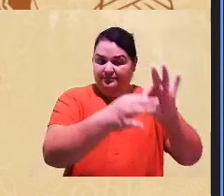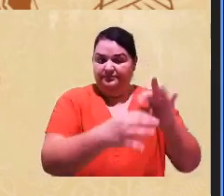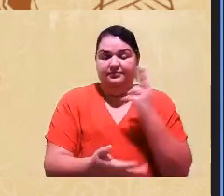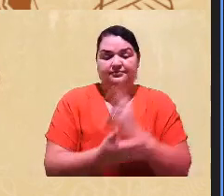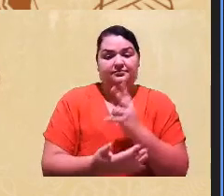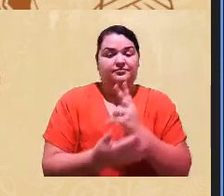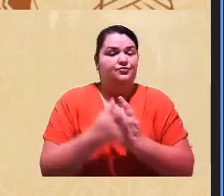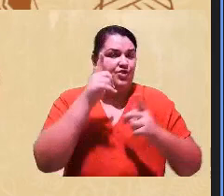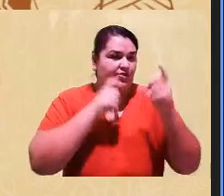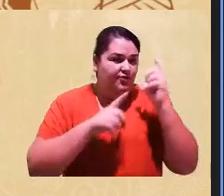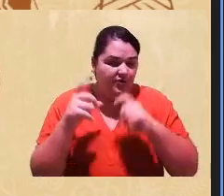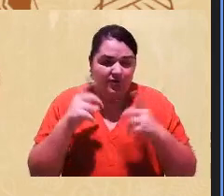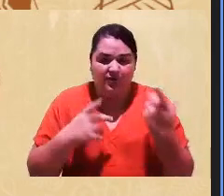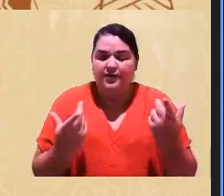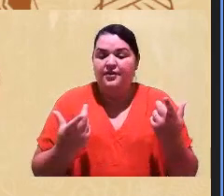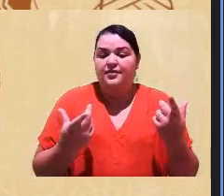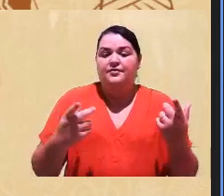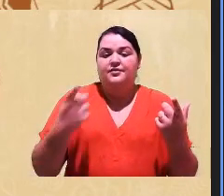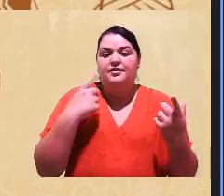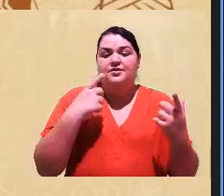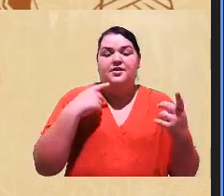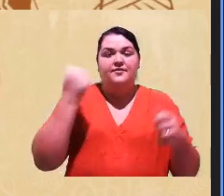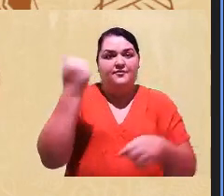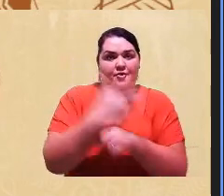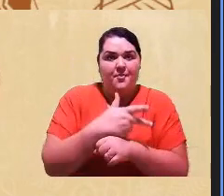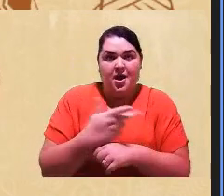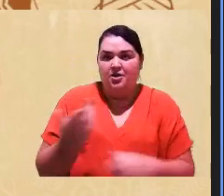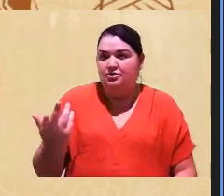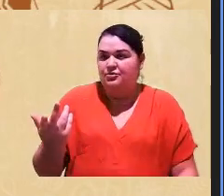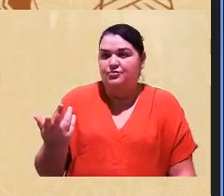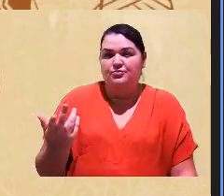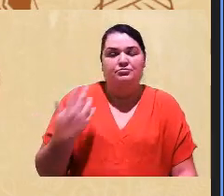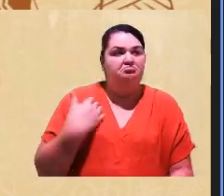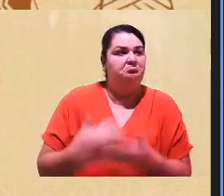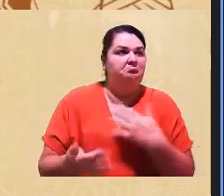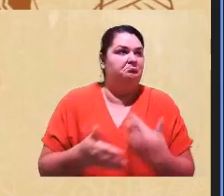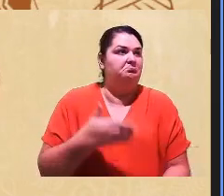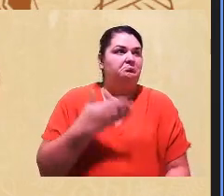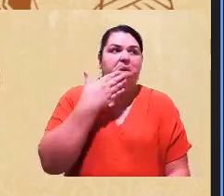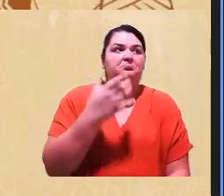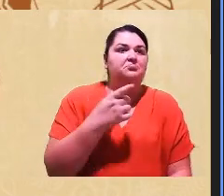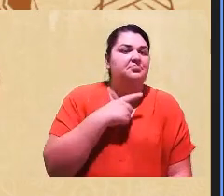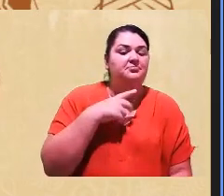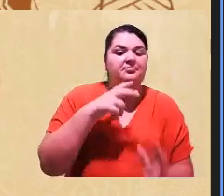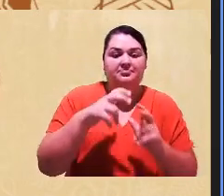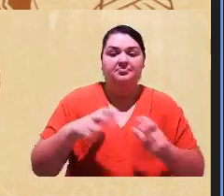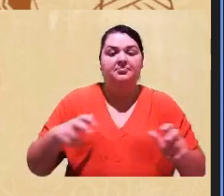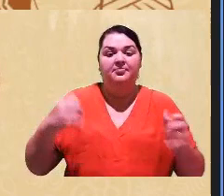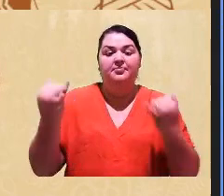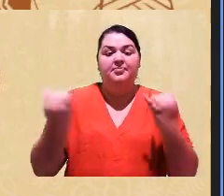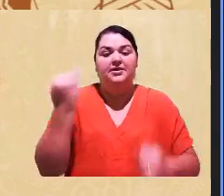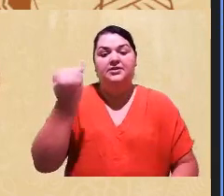fotógrafo, quanto que está filmando, ou a pessoa que está fazendo, é um membro de banca, todos precisam ter